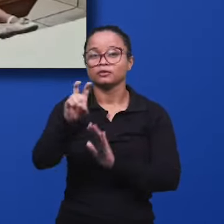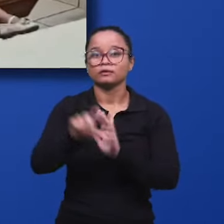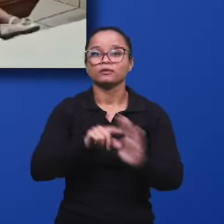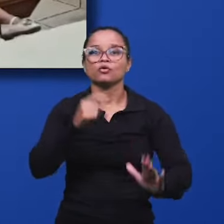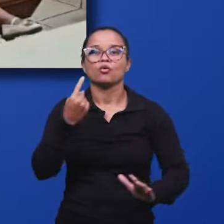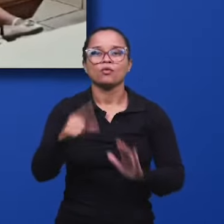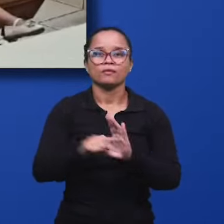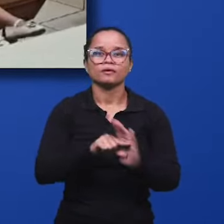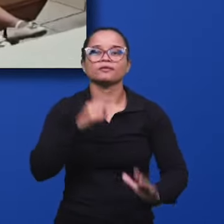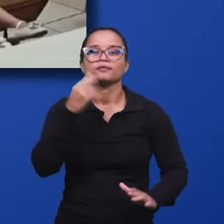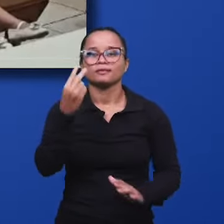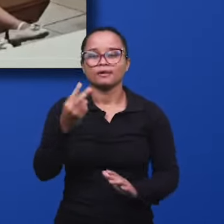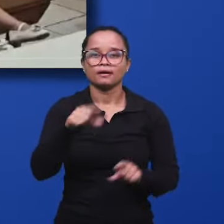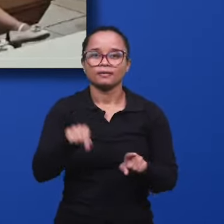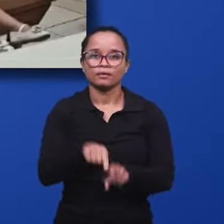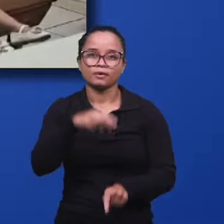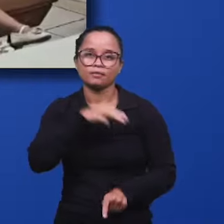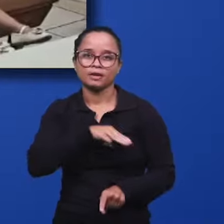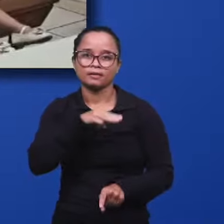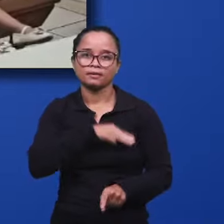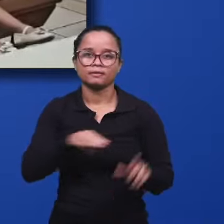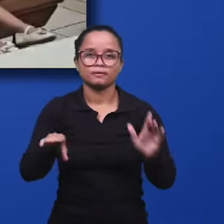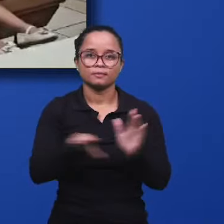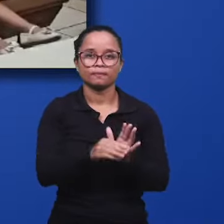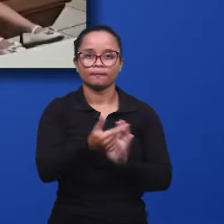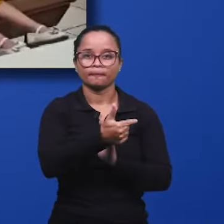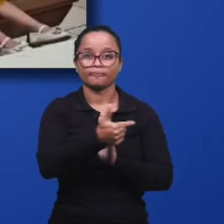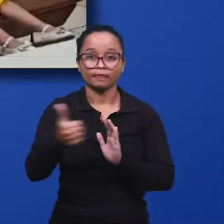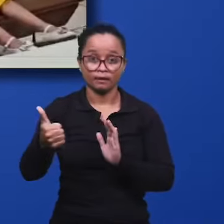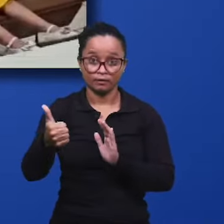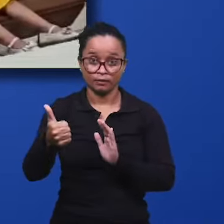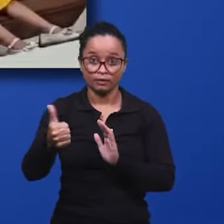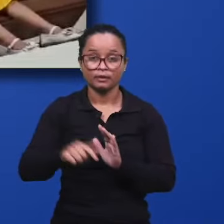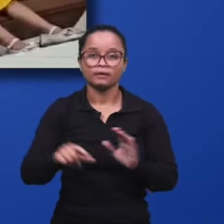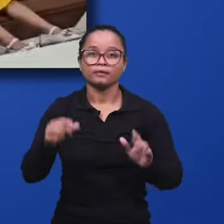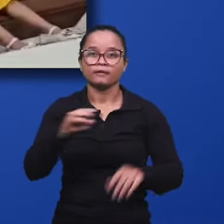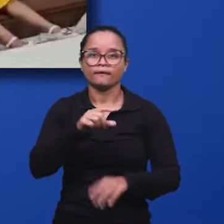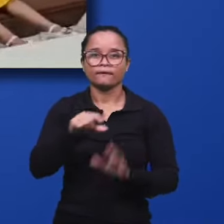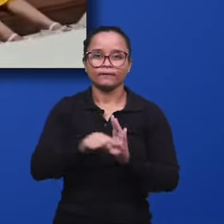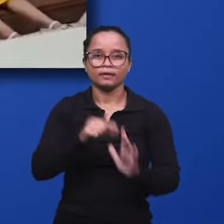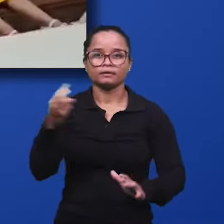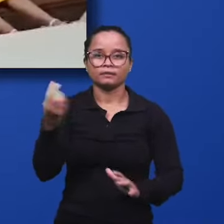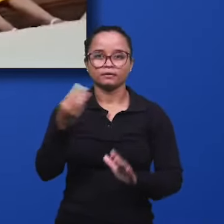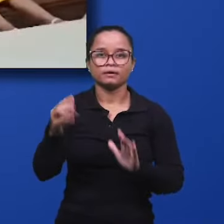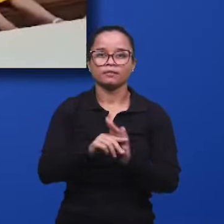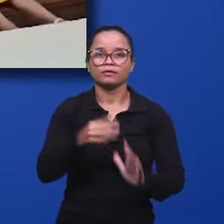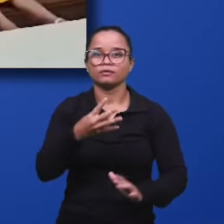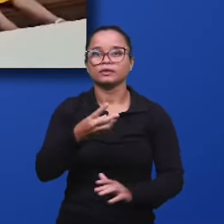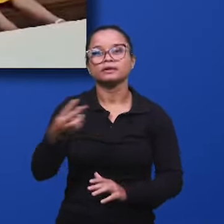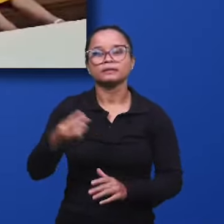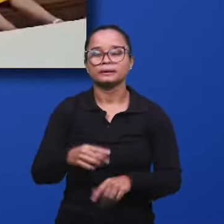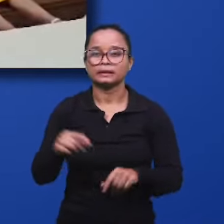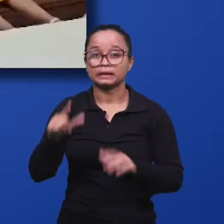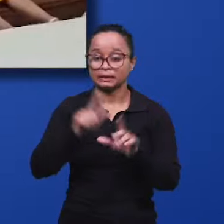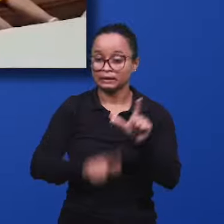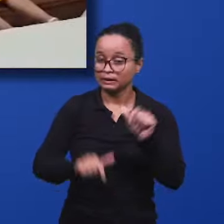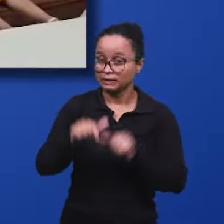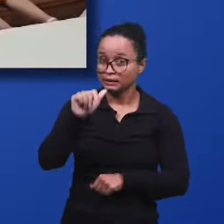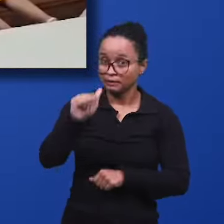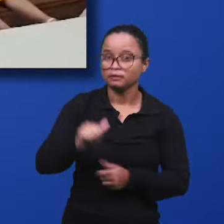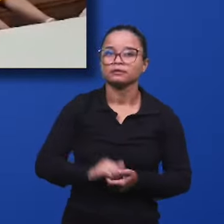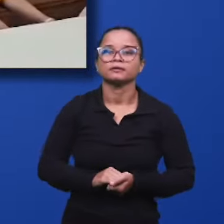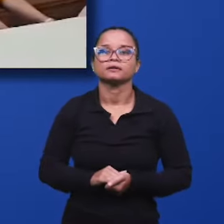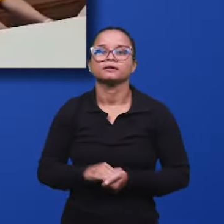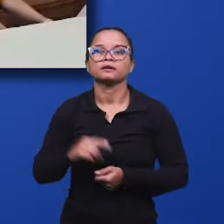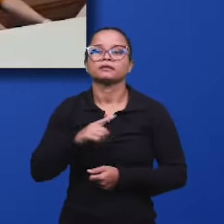5, verso 1 e 2, e em Mateus, capítulo 21, versos 33 e 43. Letra A.